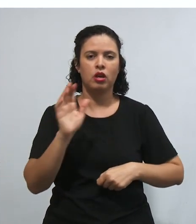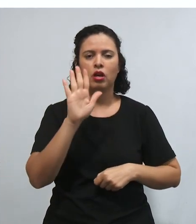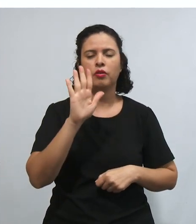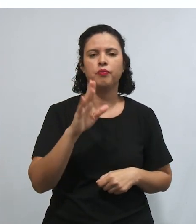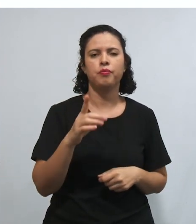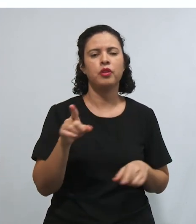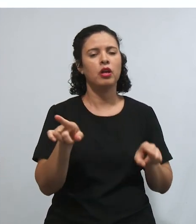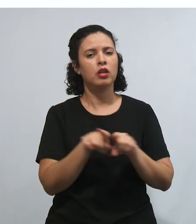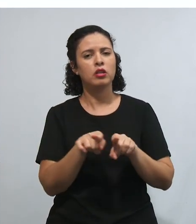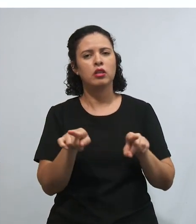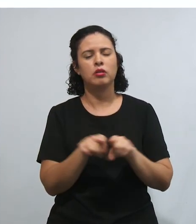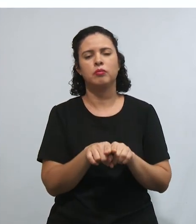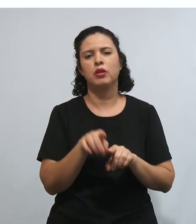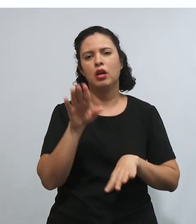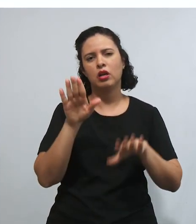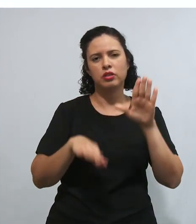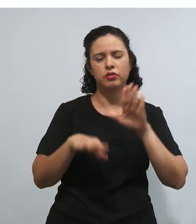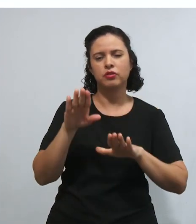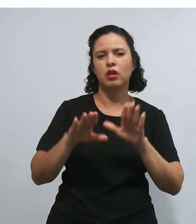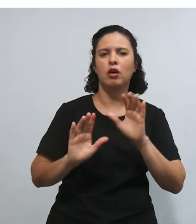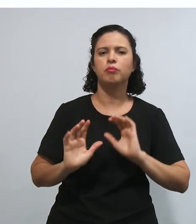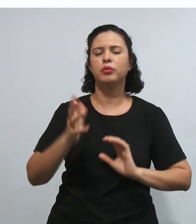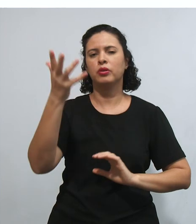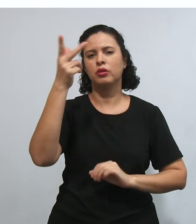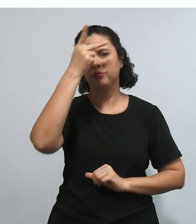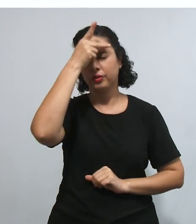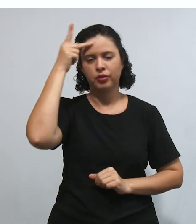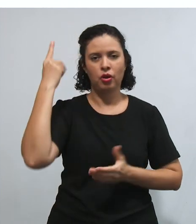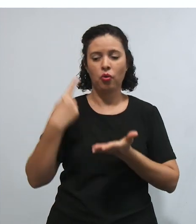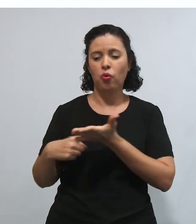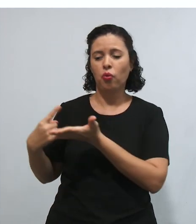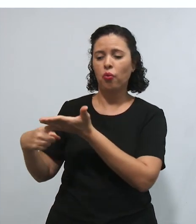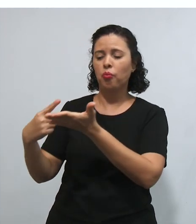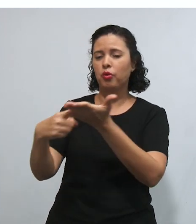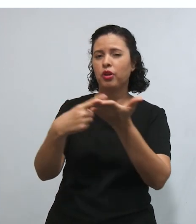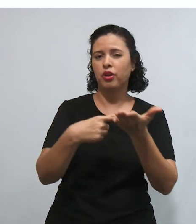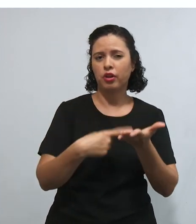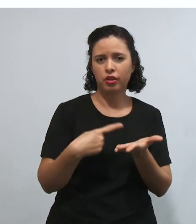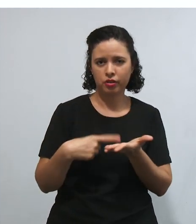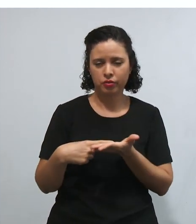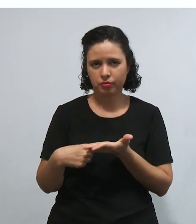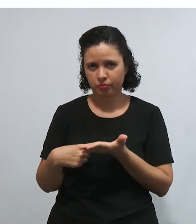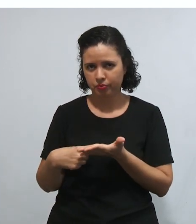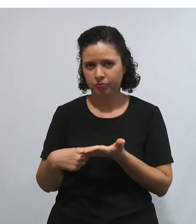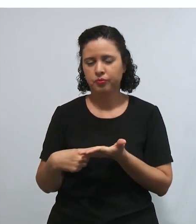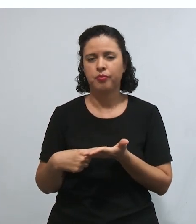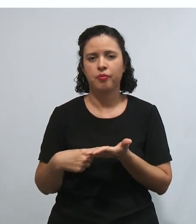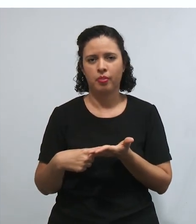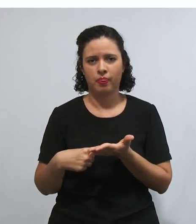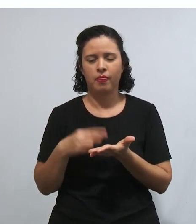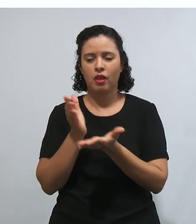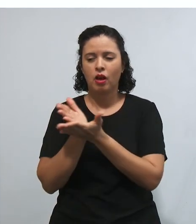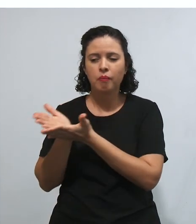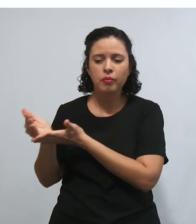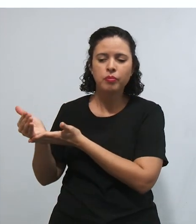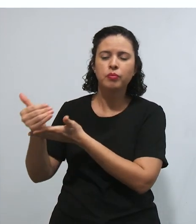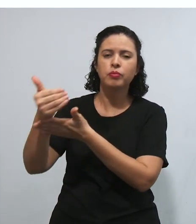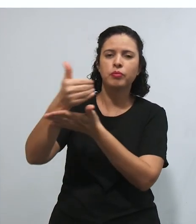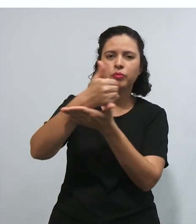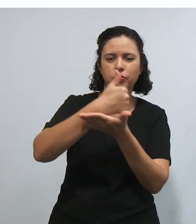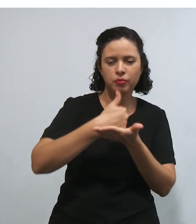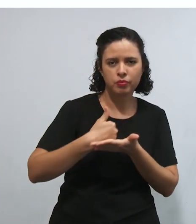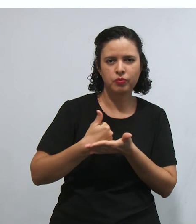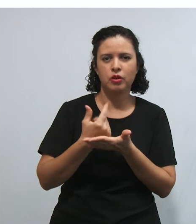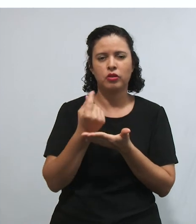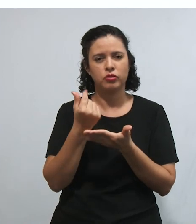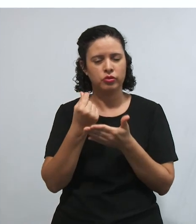A gente vê várias situações onde as pessoas fazem uma vaquinha,